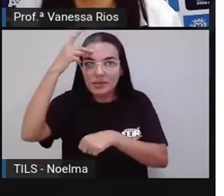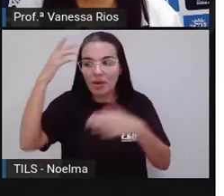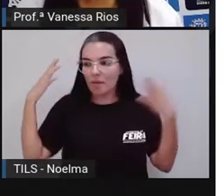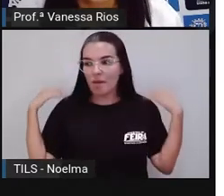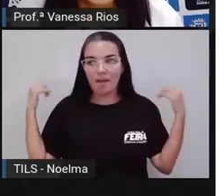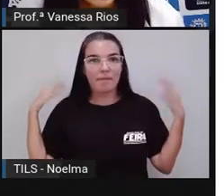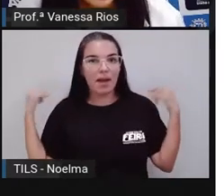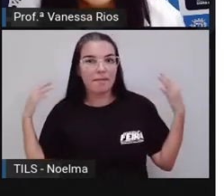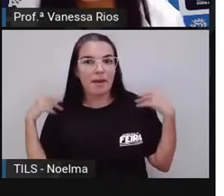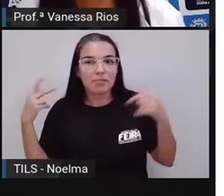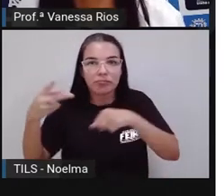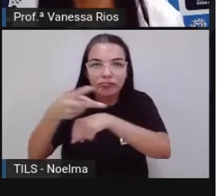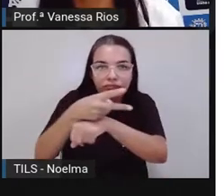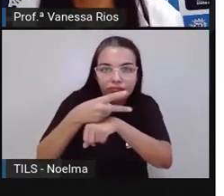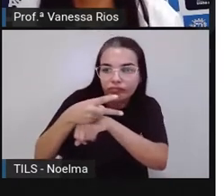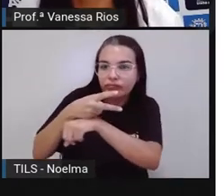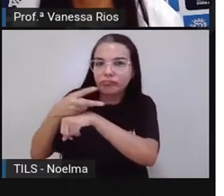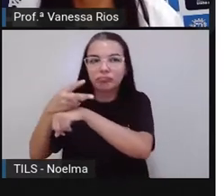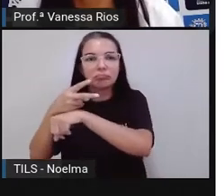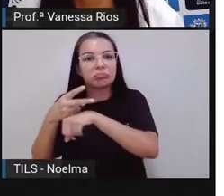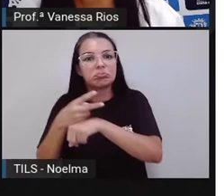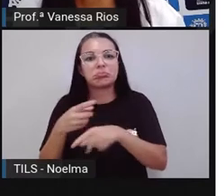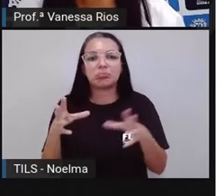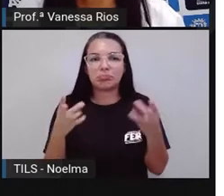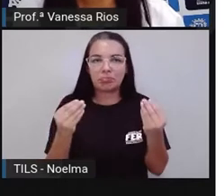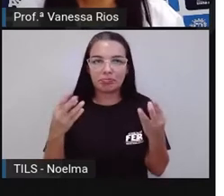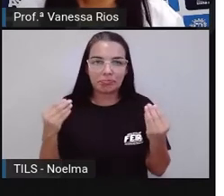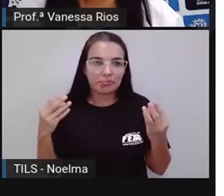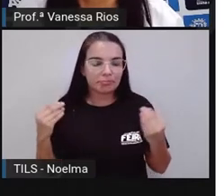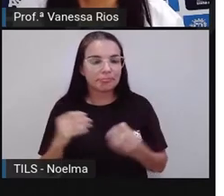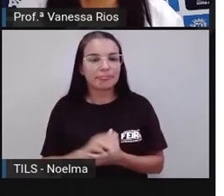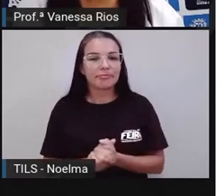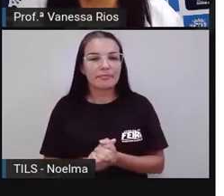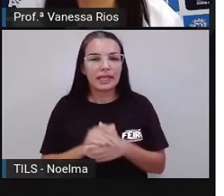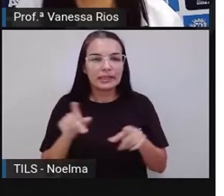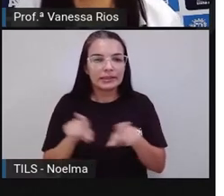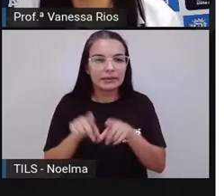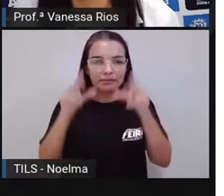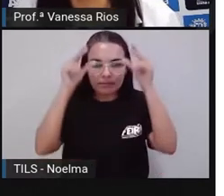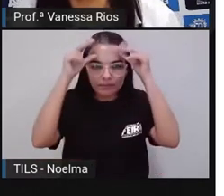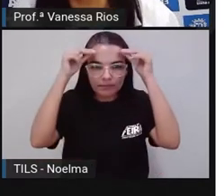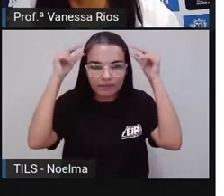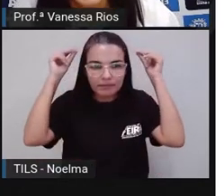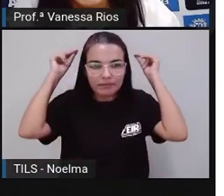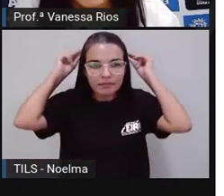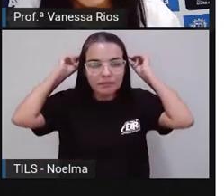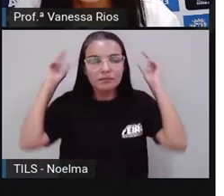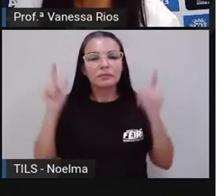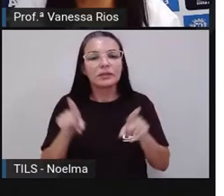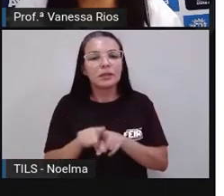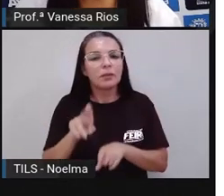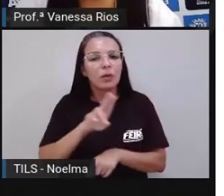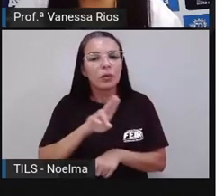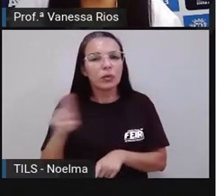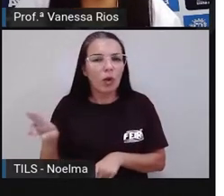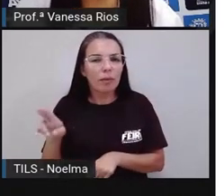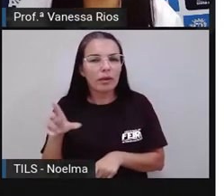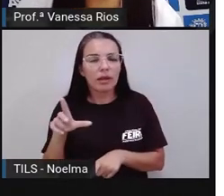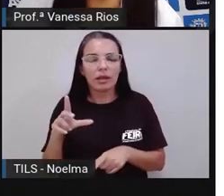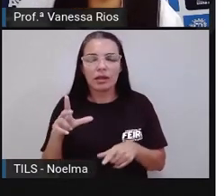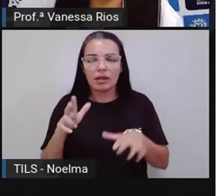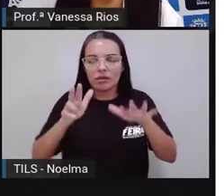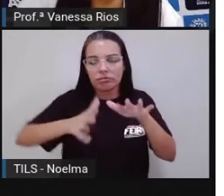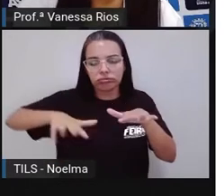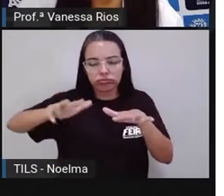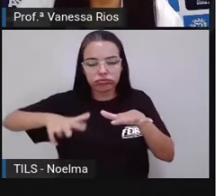Jordânia e também Israel. E aí o mar morto recebe o mar morto, né? Mas